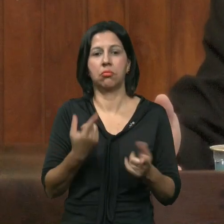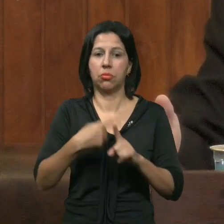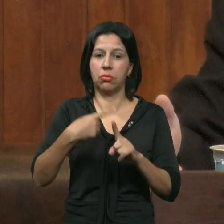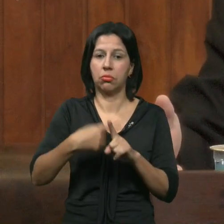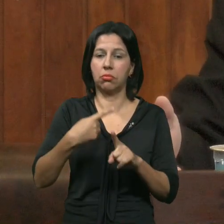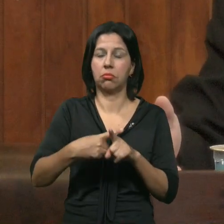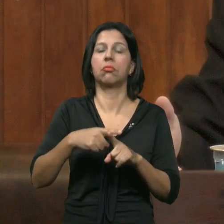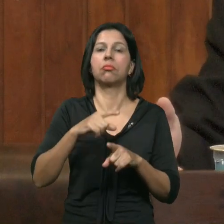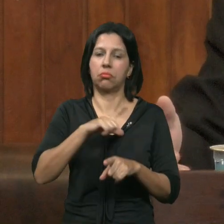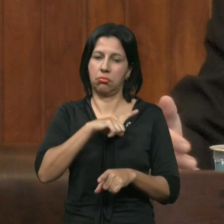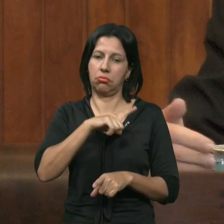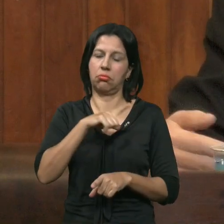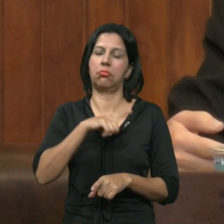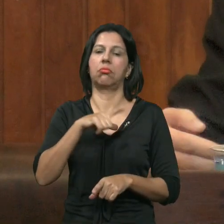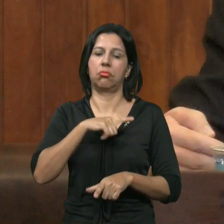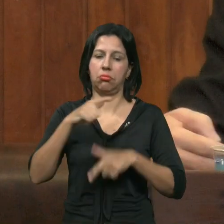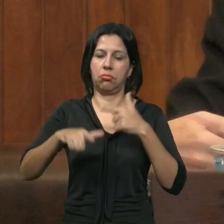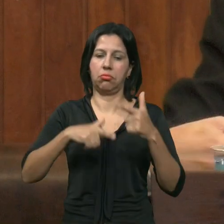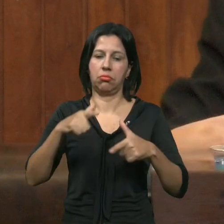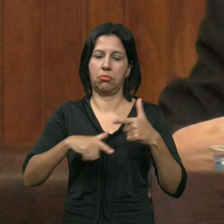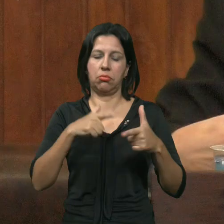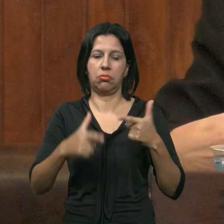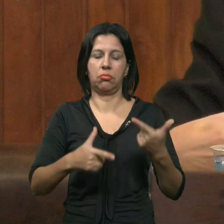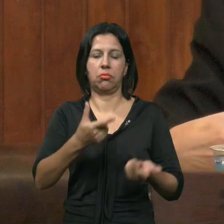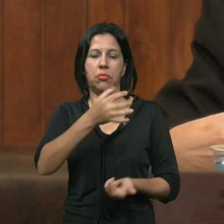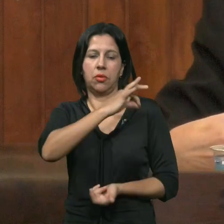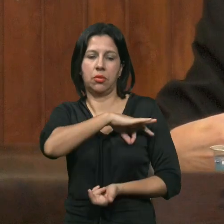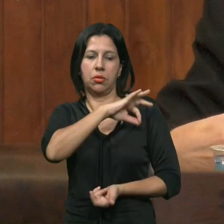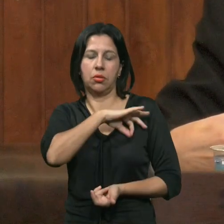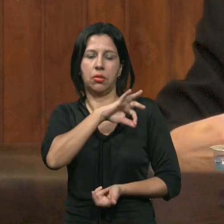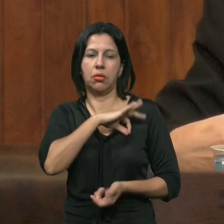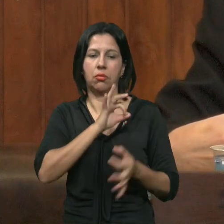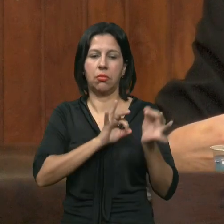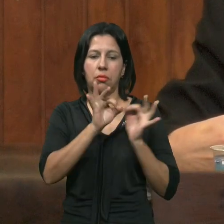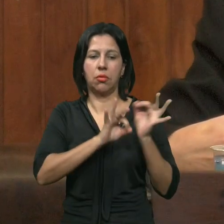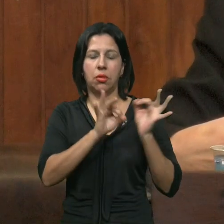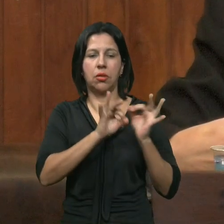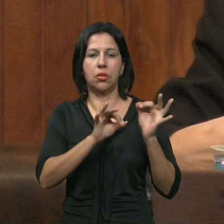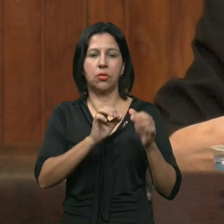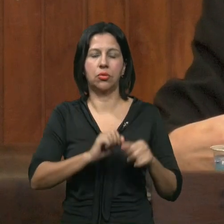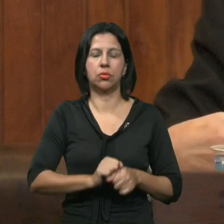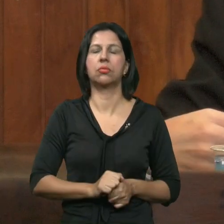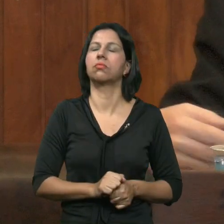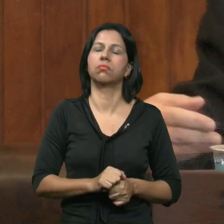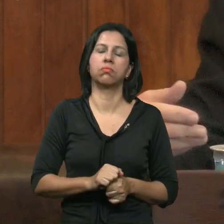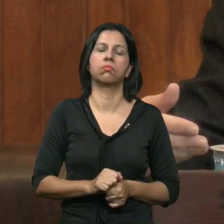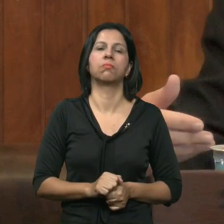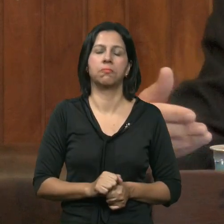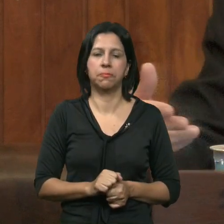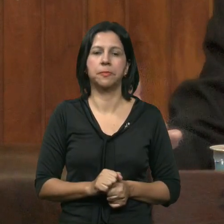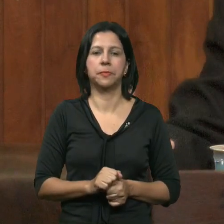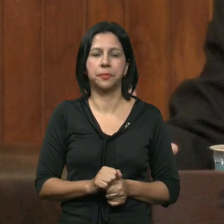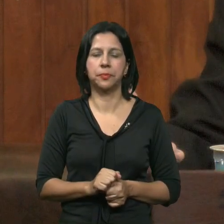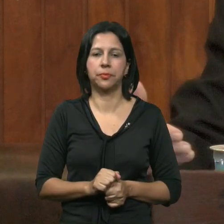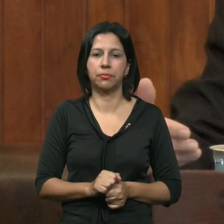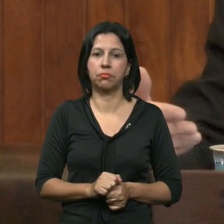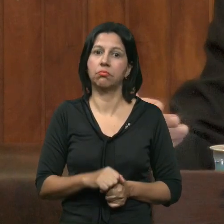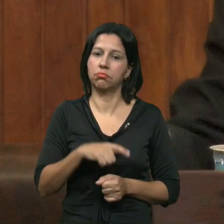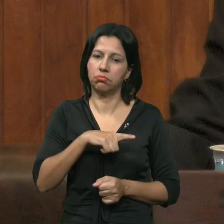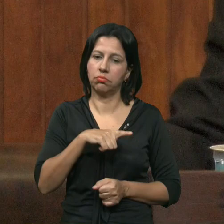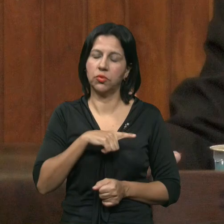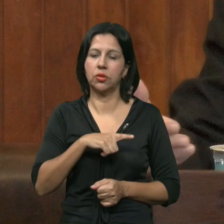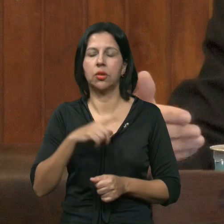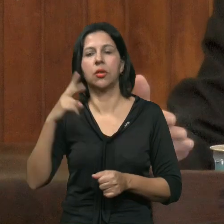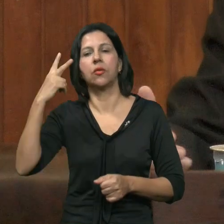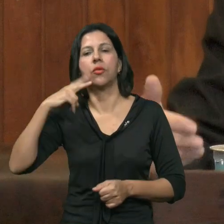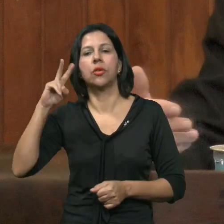carreira Não é? Eu acho que isso Vai se manter Aqui ao longo Do tempo Porque A maioria das pessoas Dos